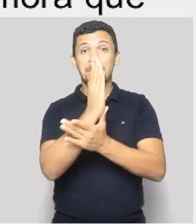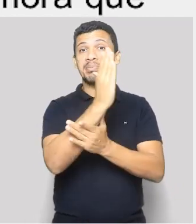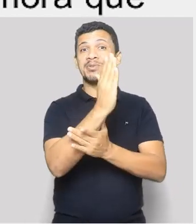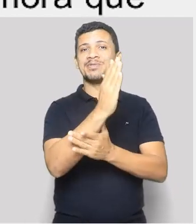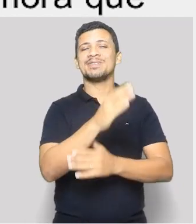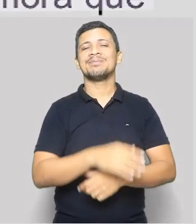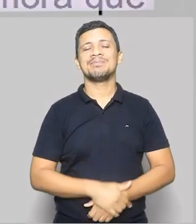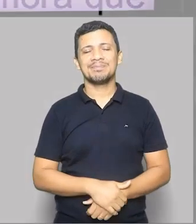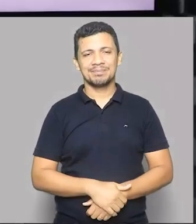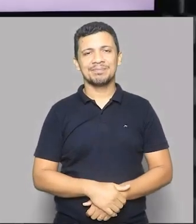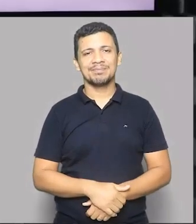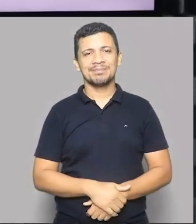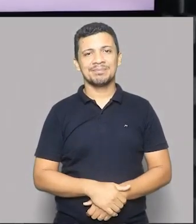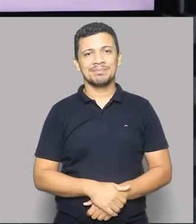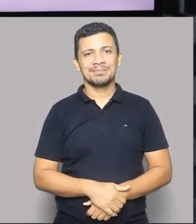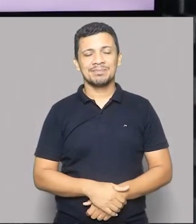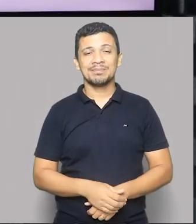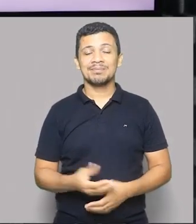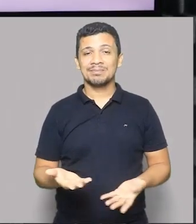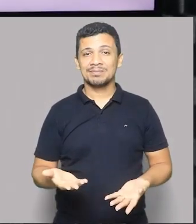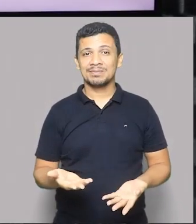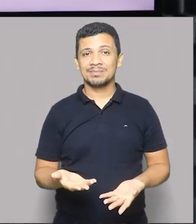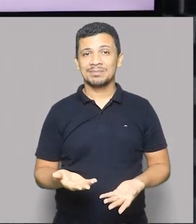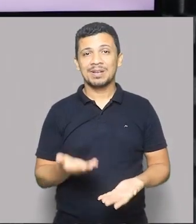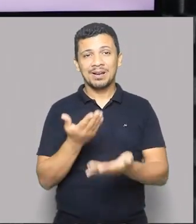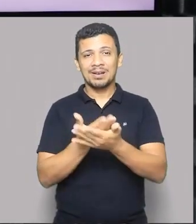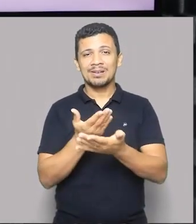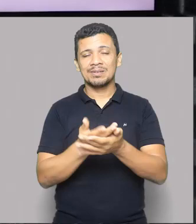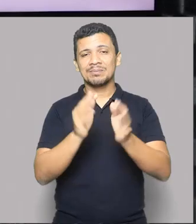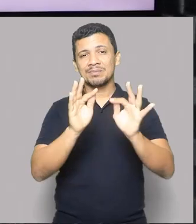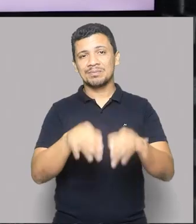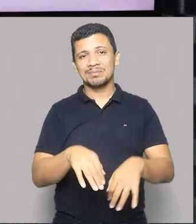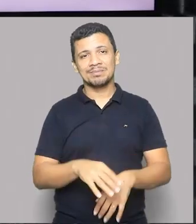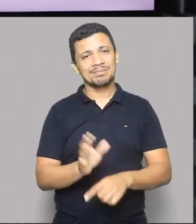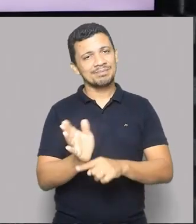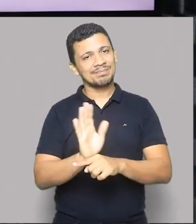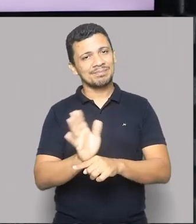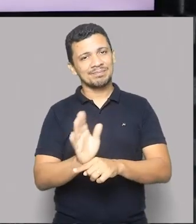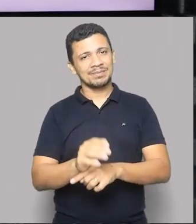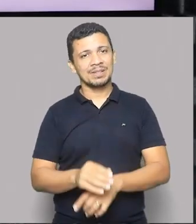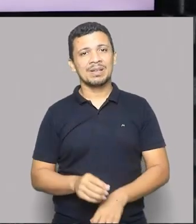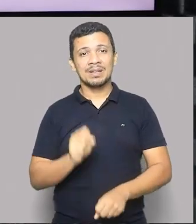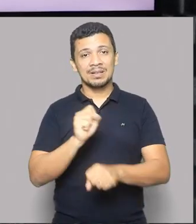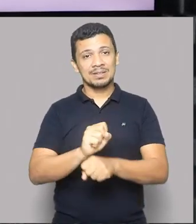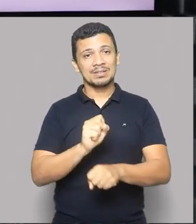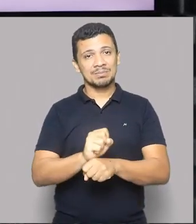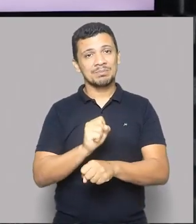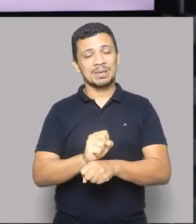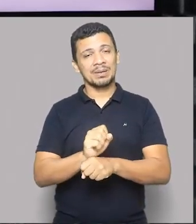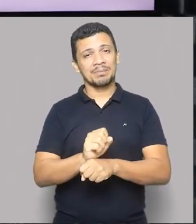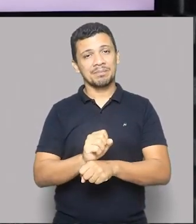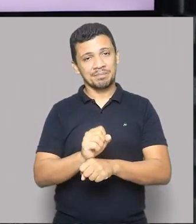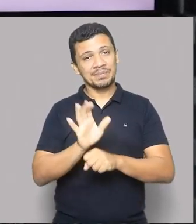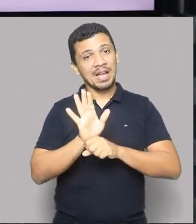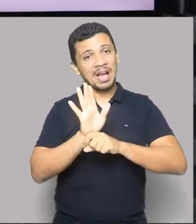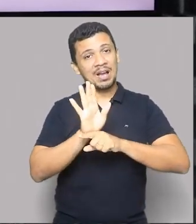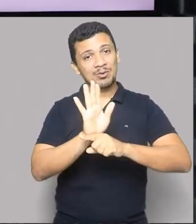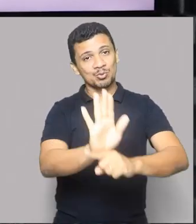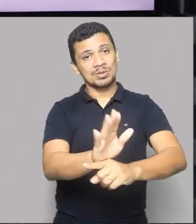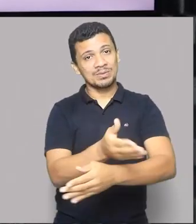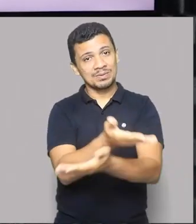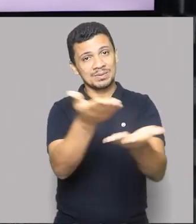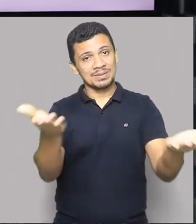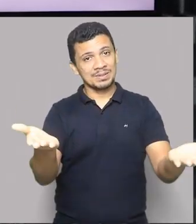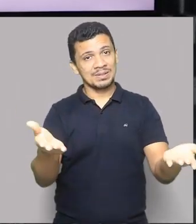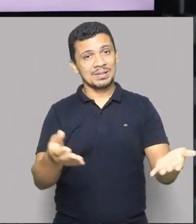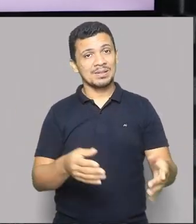isso mesmo. A de amor. Bem, galerinha, ficamos aqui com mais esse vídeo. Espero ter contribuído pra vocês. E não se esqueçam,